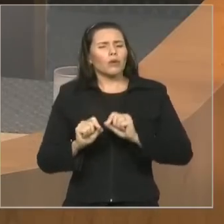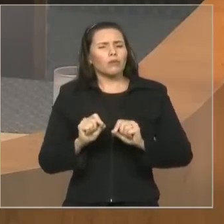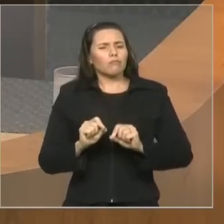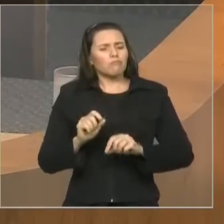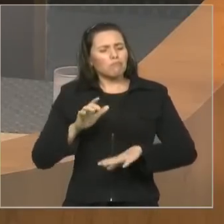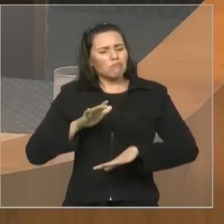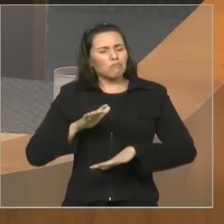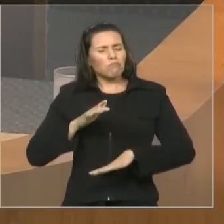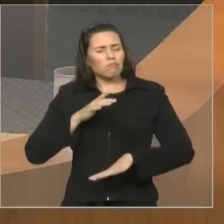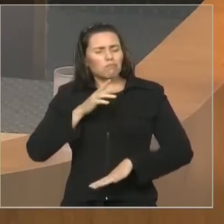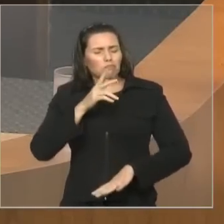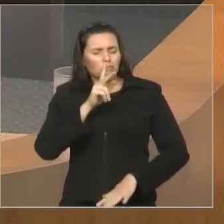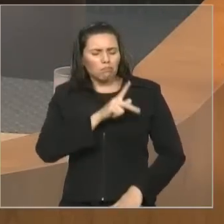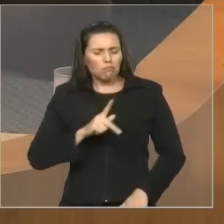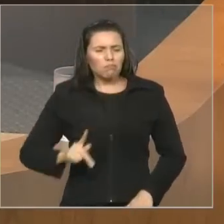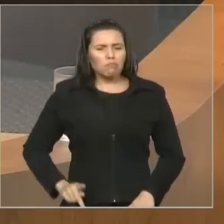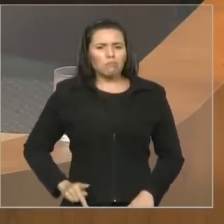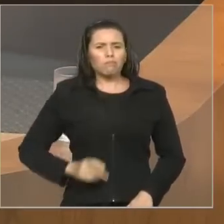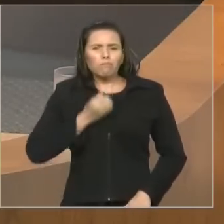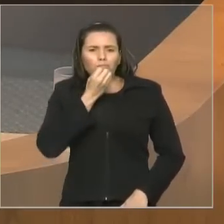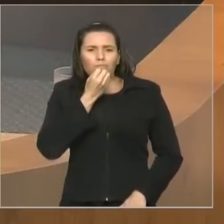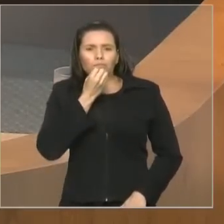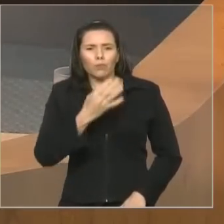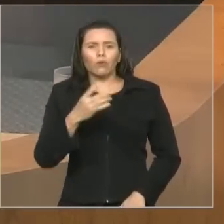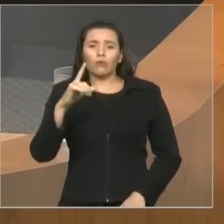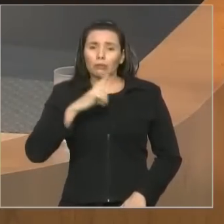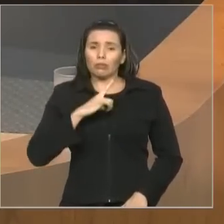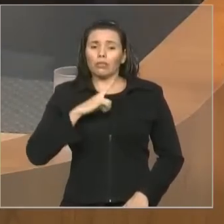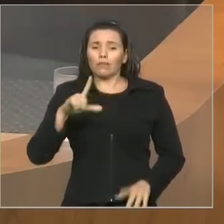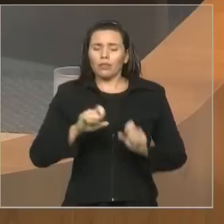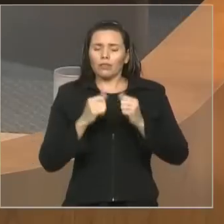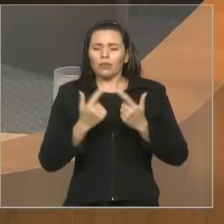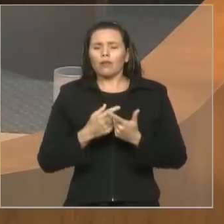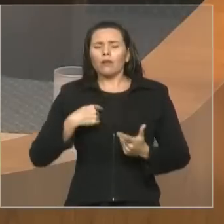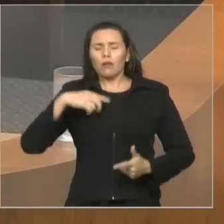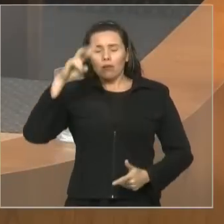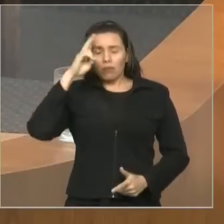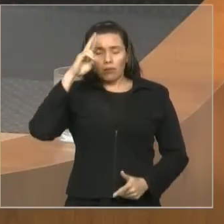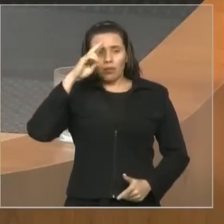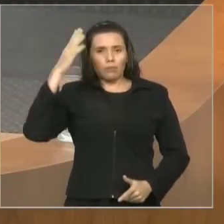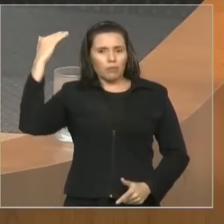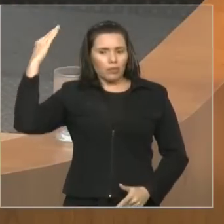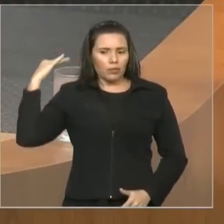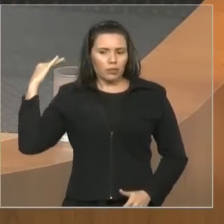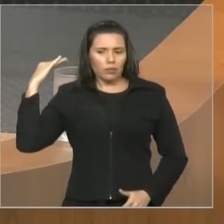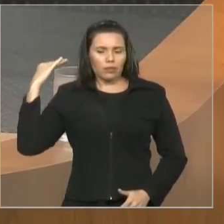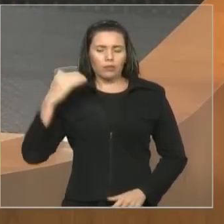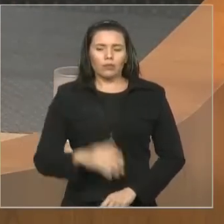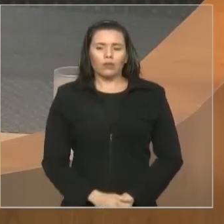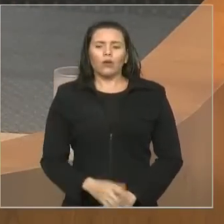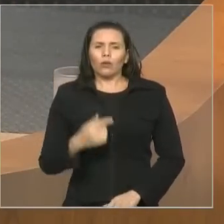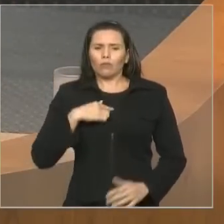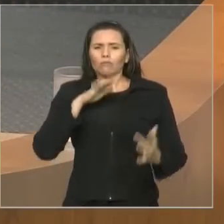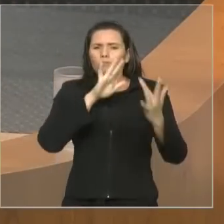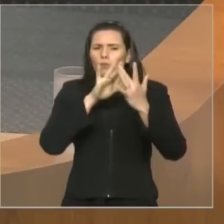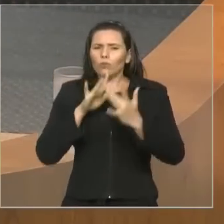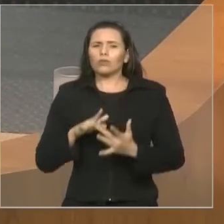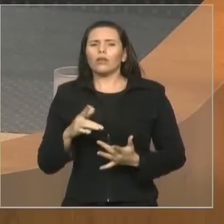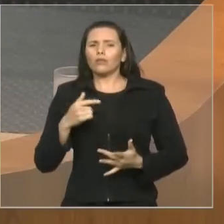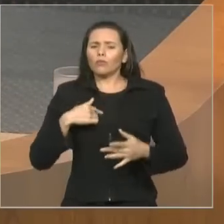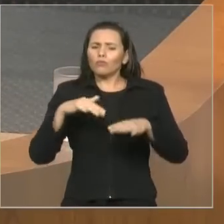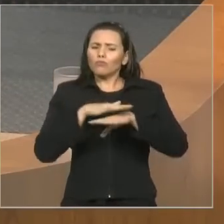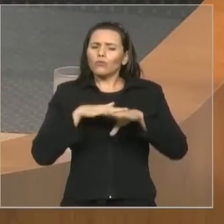que essa casa já teve. Recordo-me de passagens que tive com o Humberto, de momentos que tivemos que conversar,